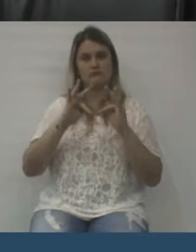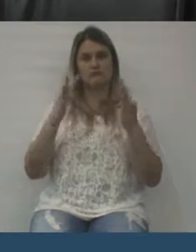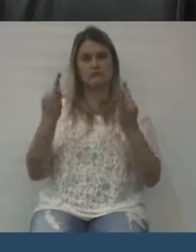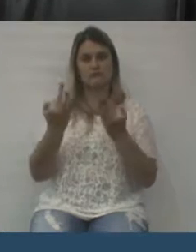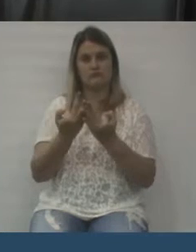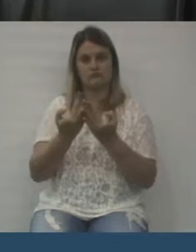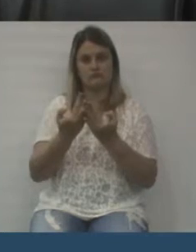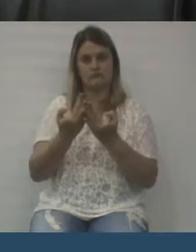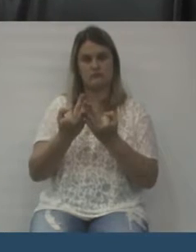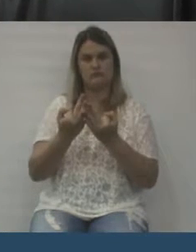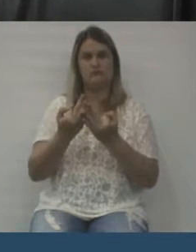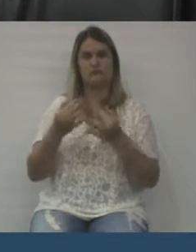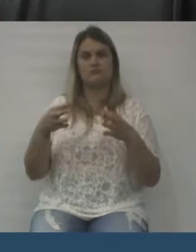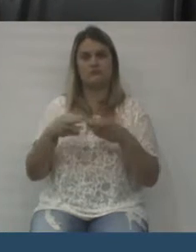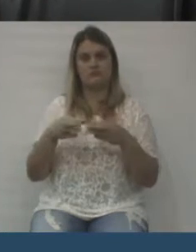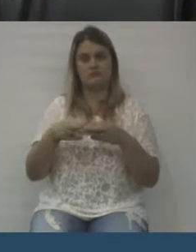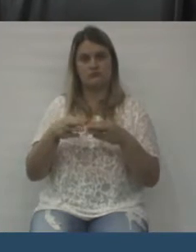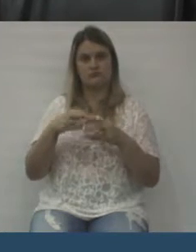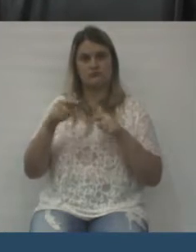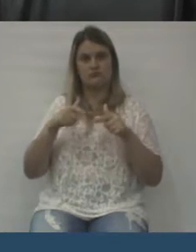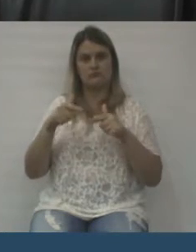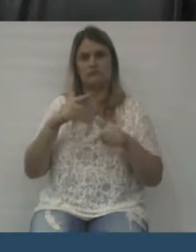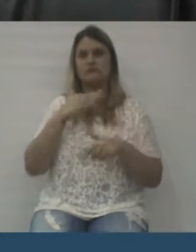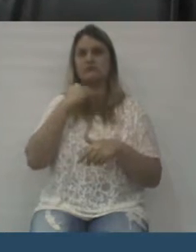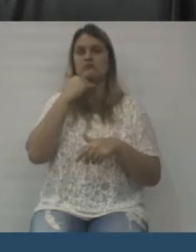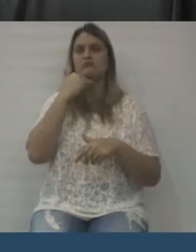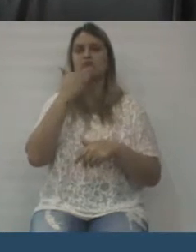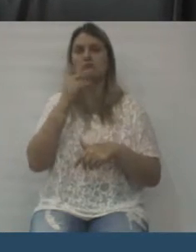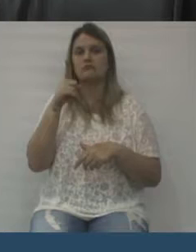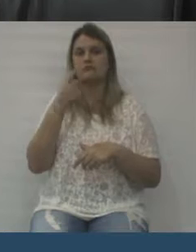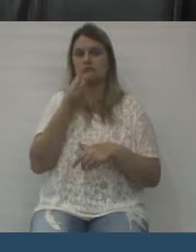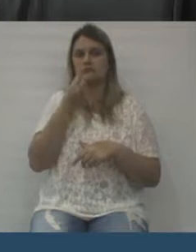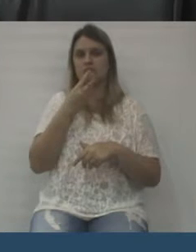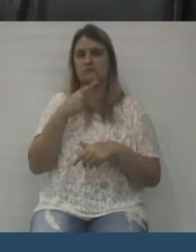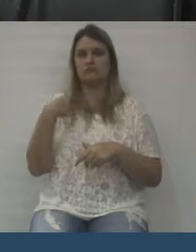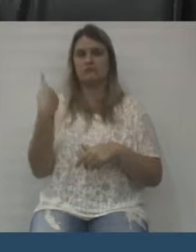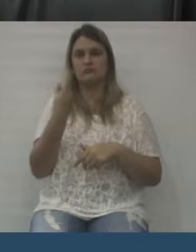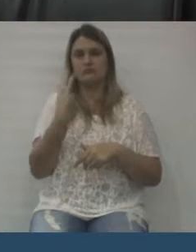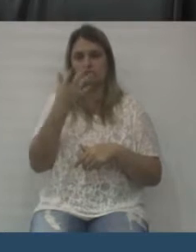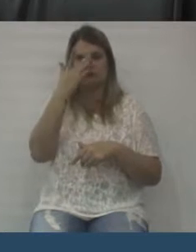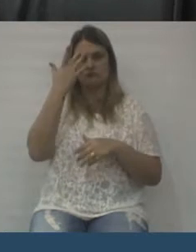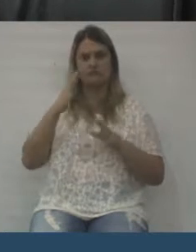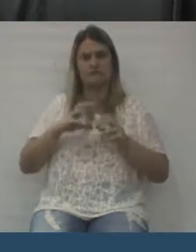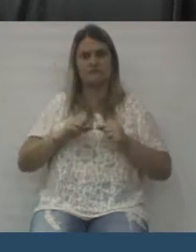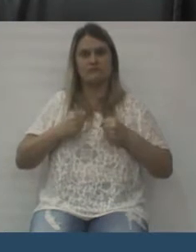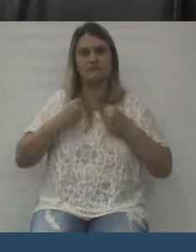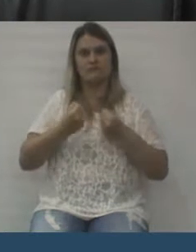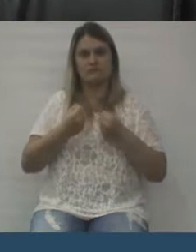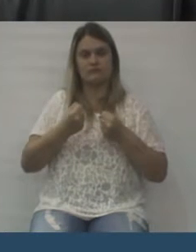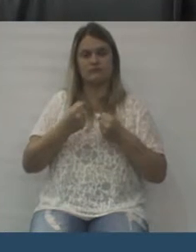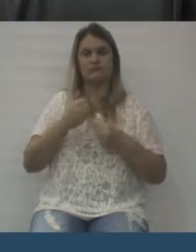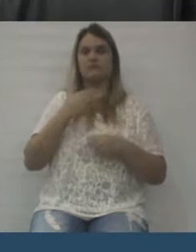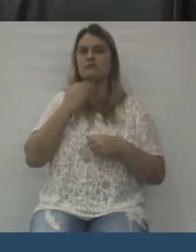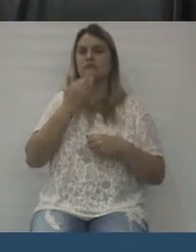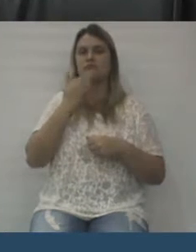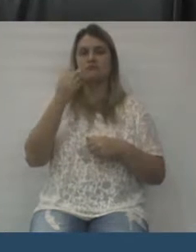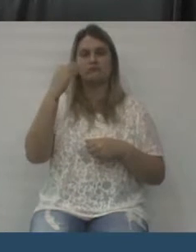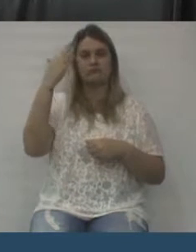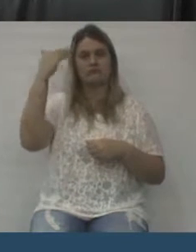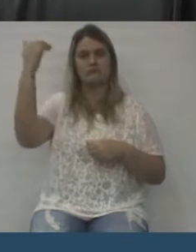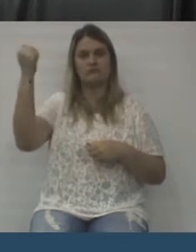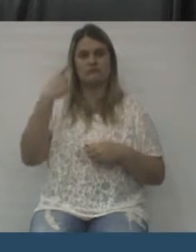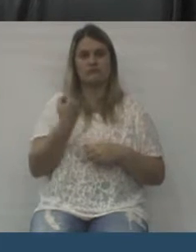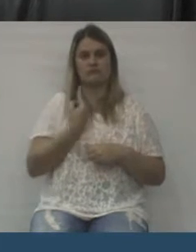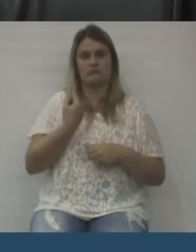sempre digo, parabéns a toda a equipe, que ninguém é tão bom quanto todos nós juntos, ninguém faz sucesso sozinho,